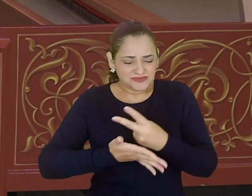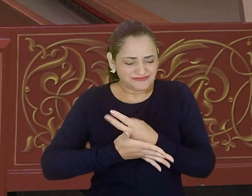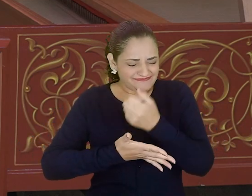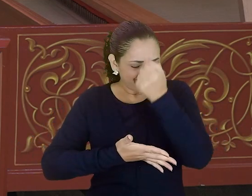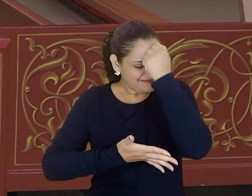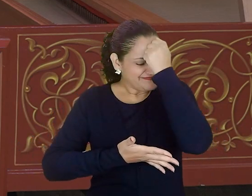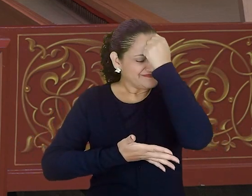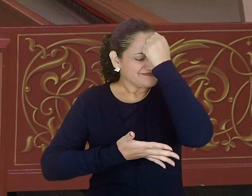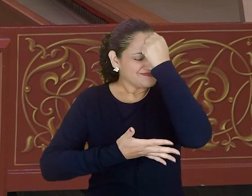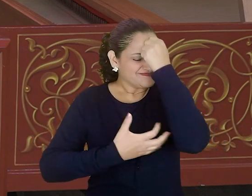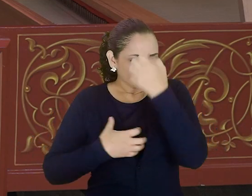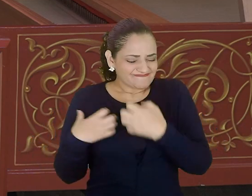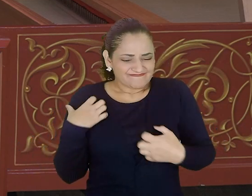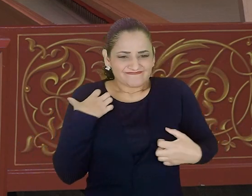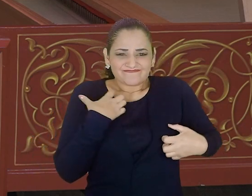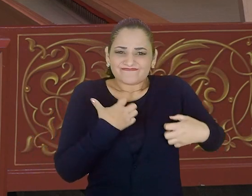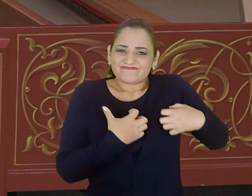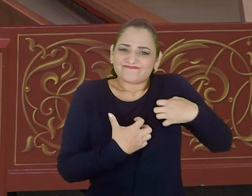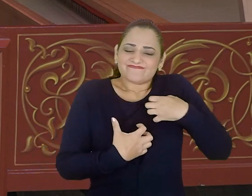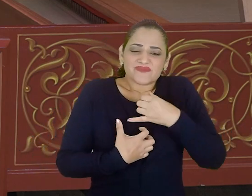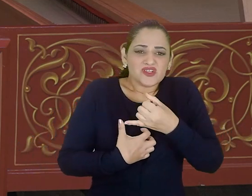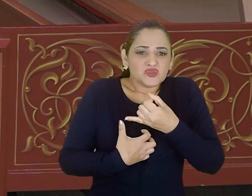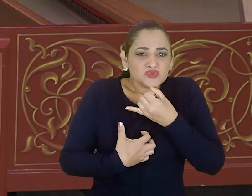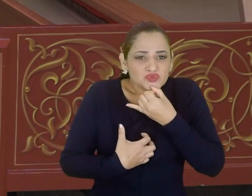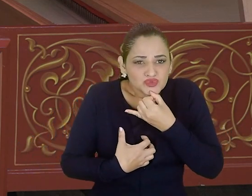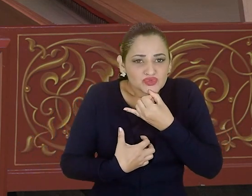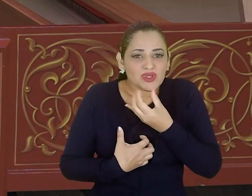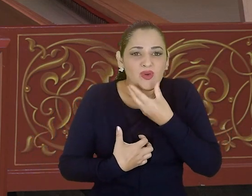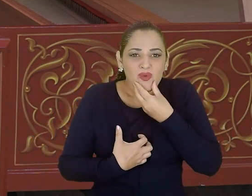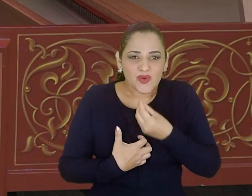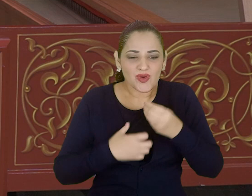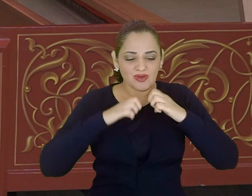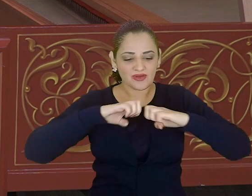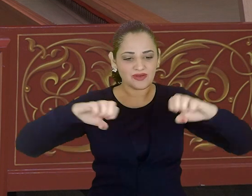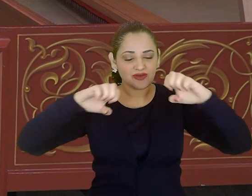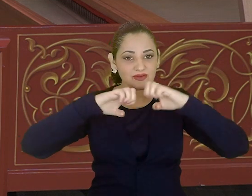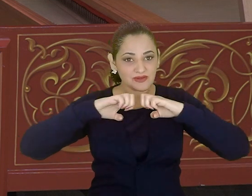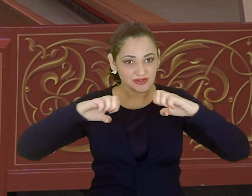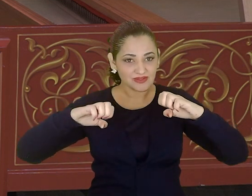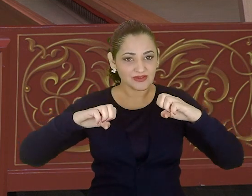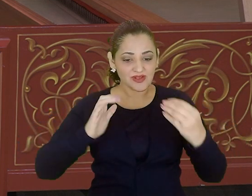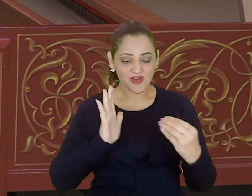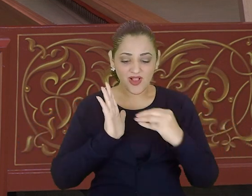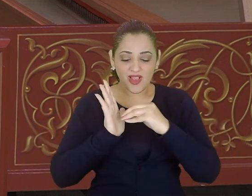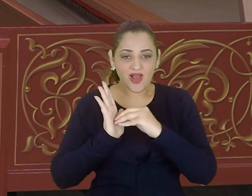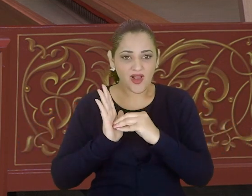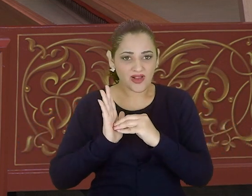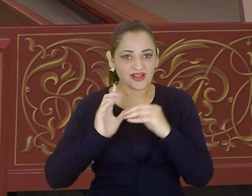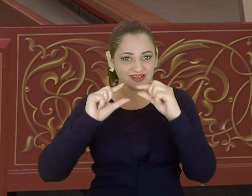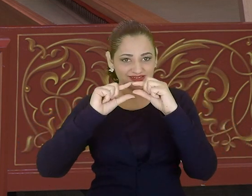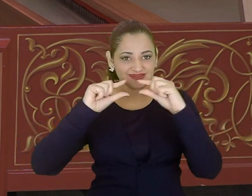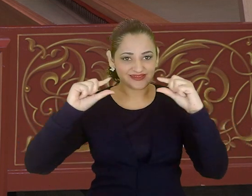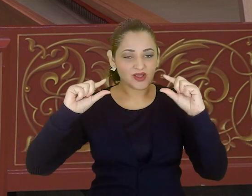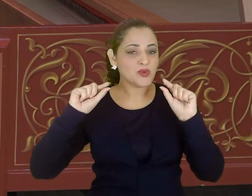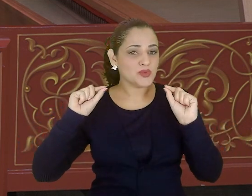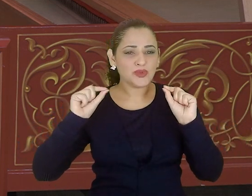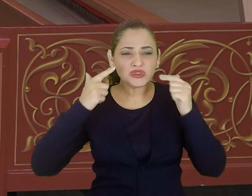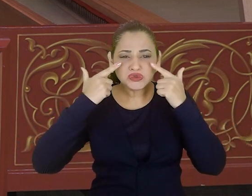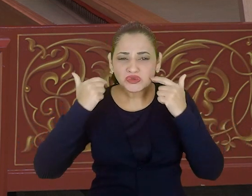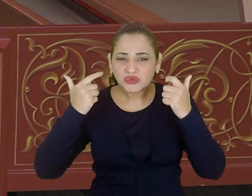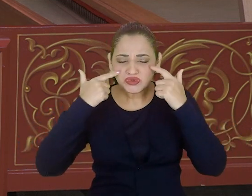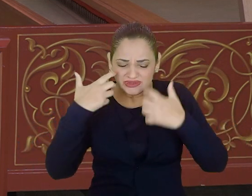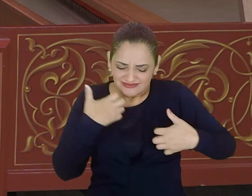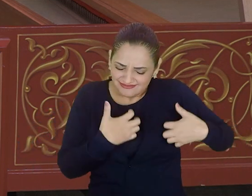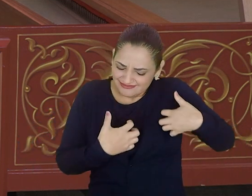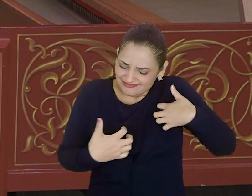triste. Então, o evangelista usa a frase, e chorou amargamente. Essa linha, vocês